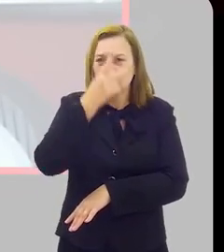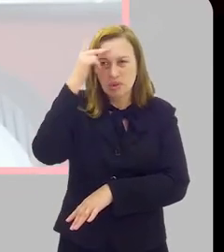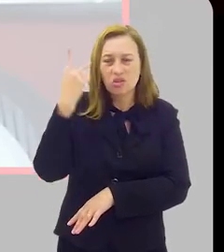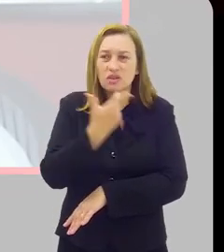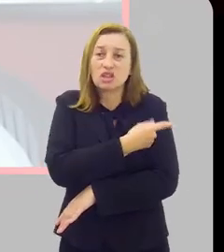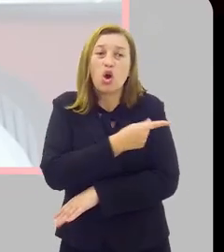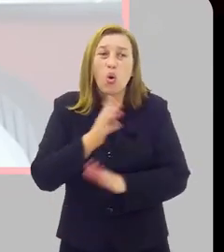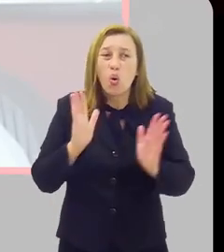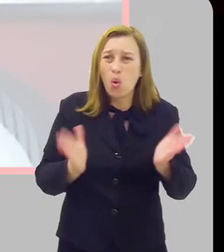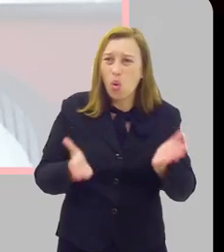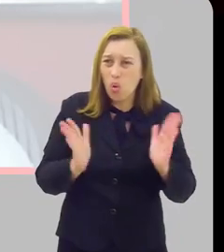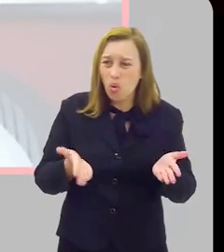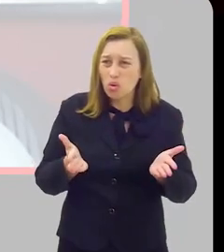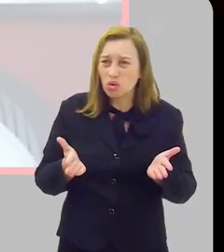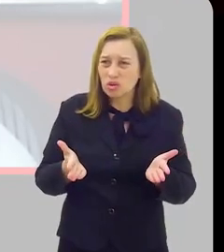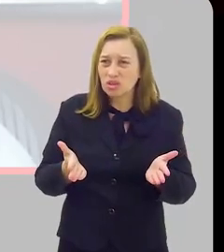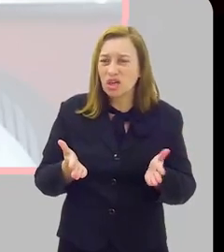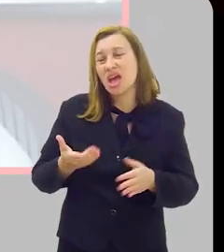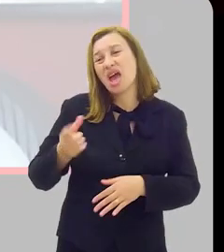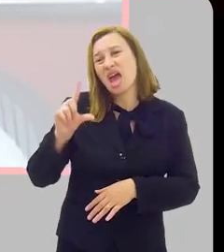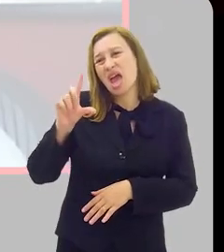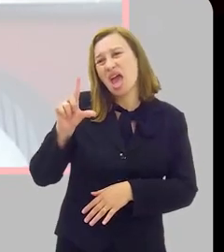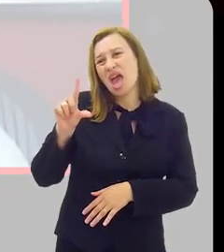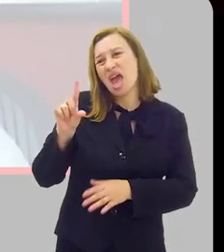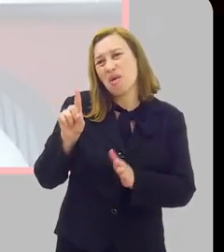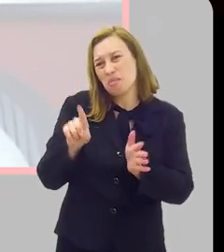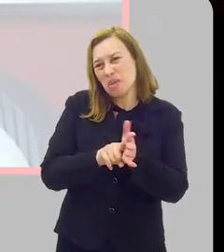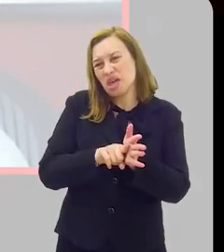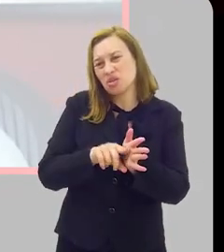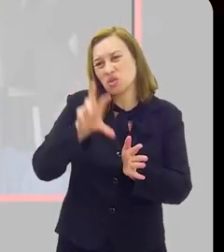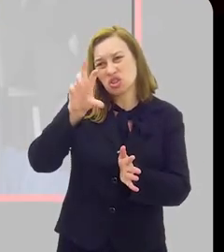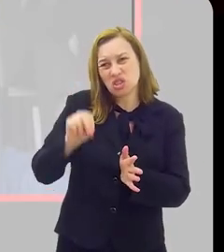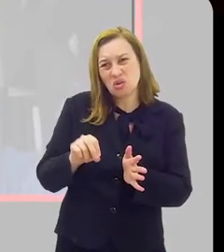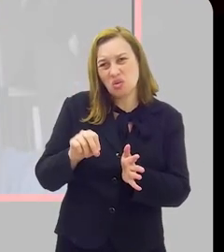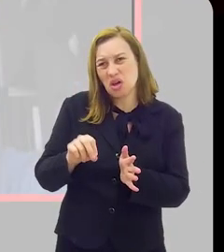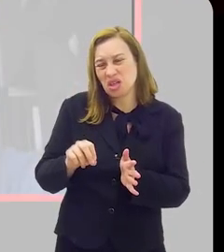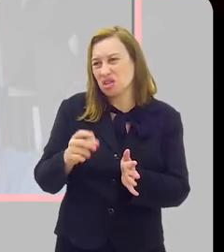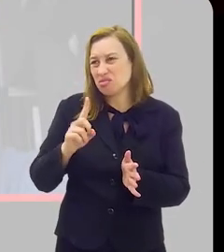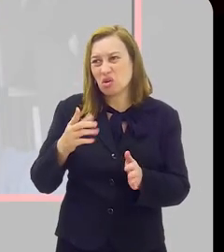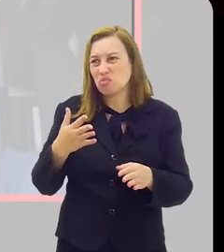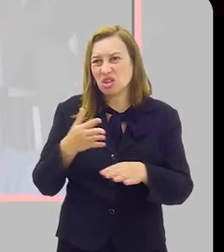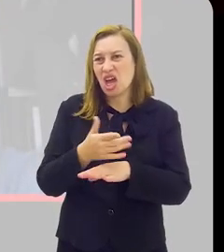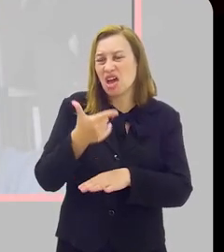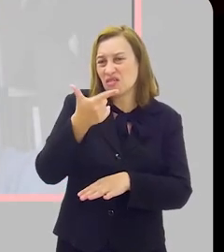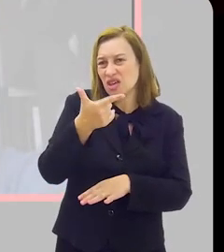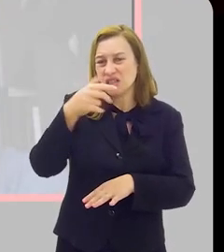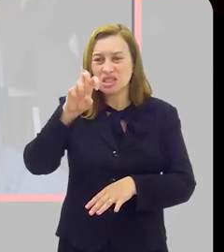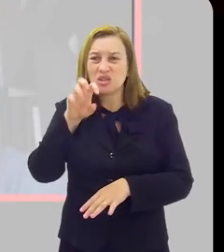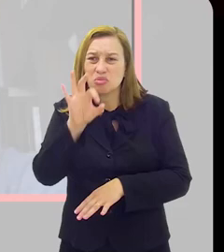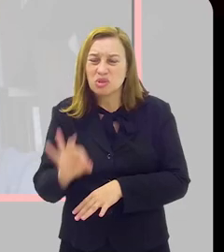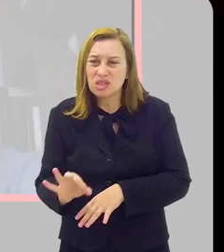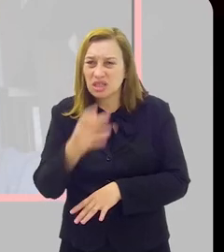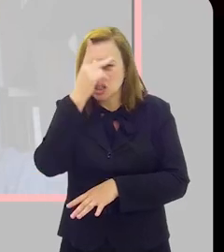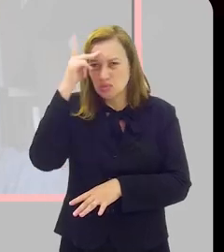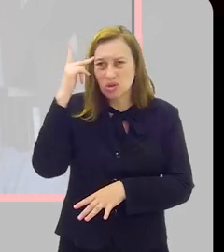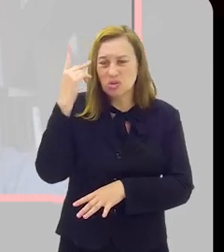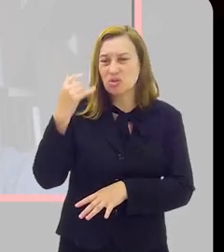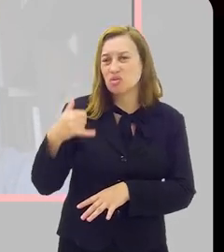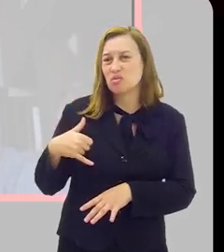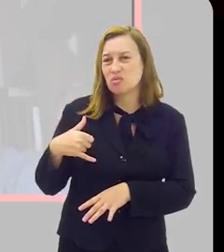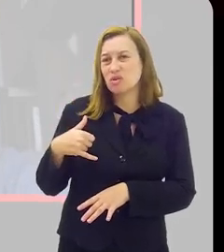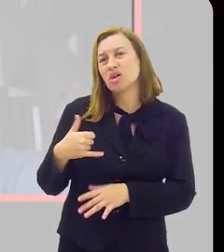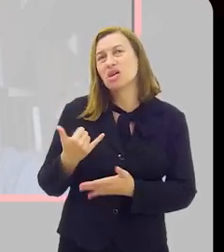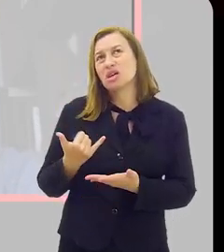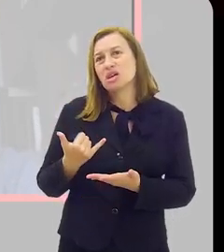hoje objetivamente é muito menos de 50, é pouco mais, não chega a 25% das pessoas nas